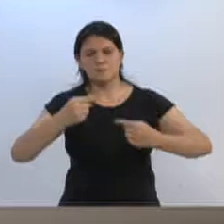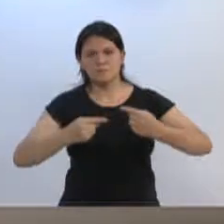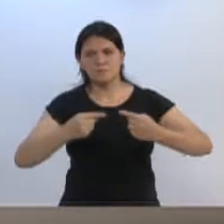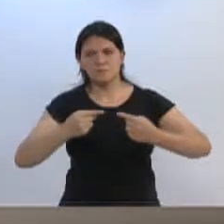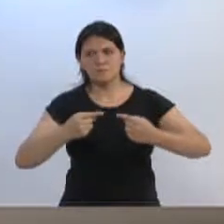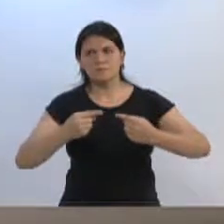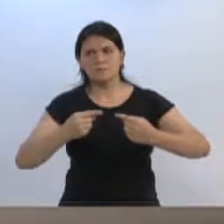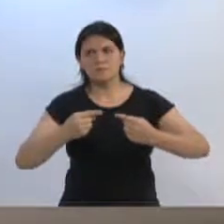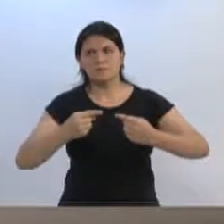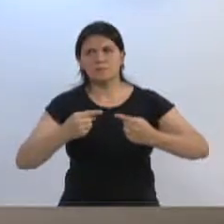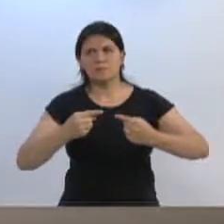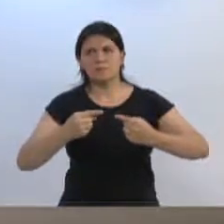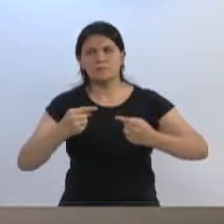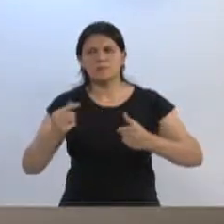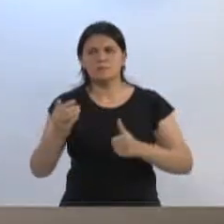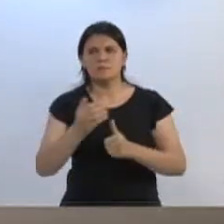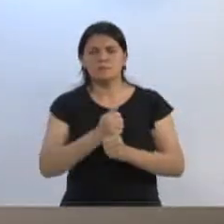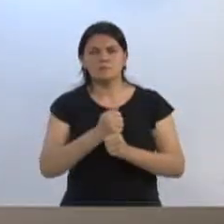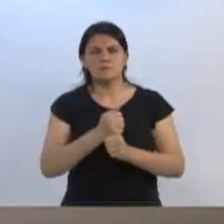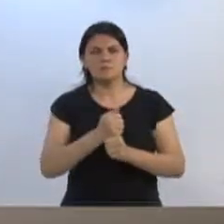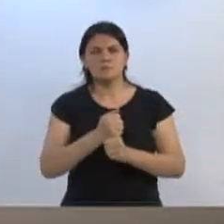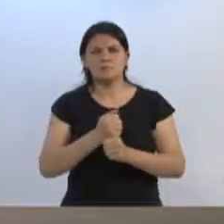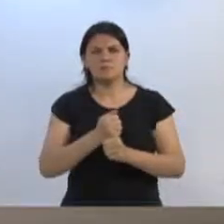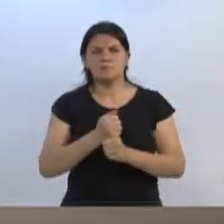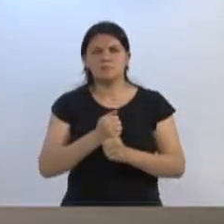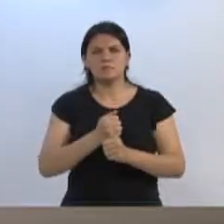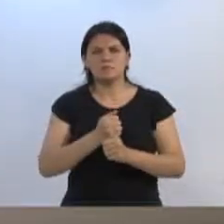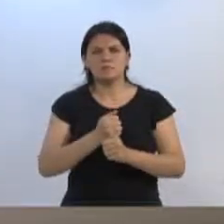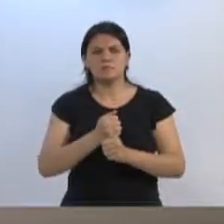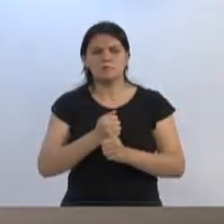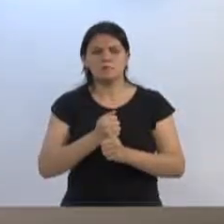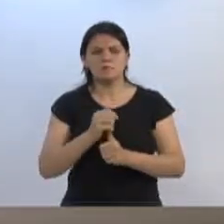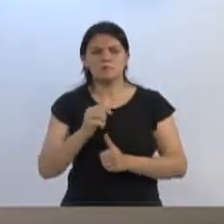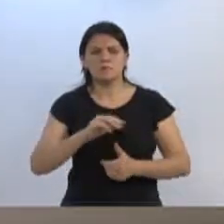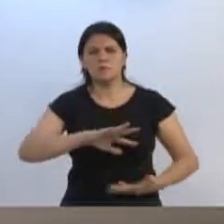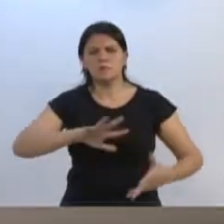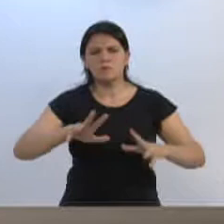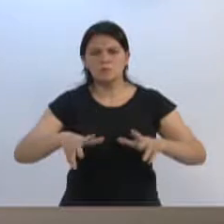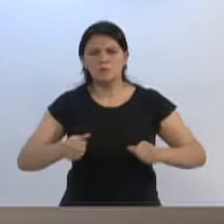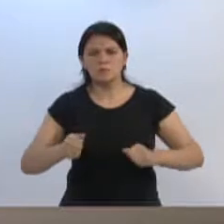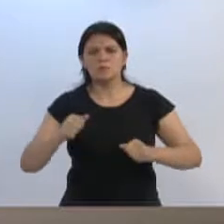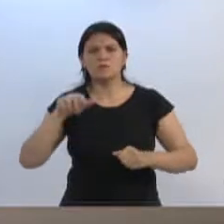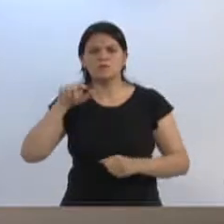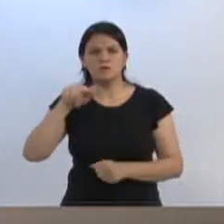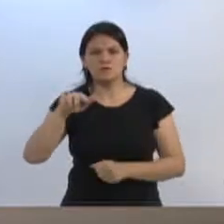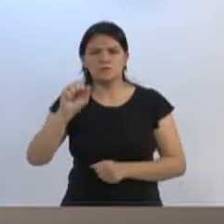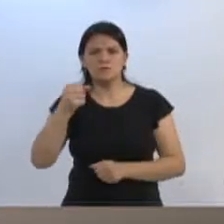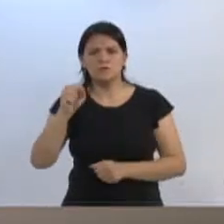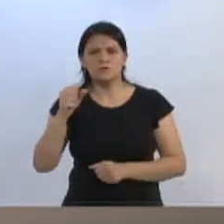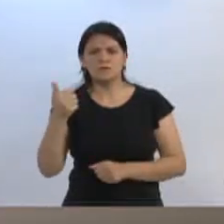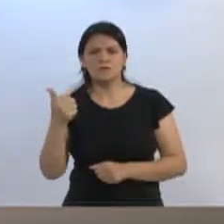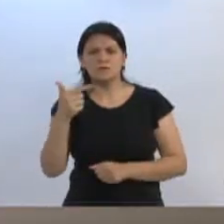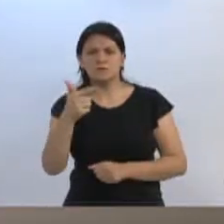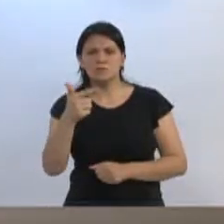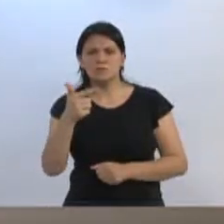Substitutivo global ao projeto de lei 7.812 em discussão,